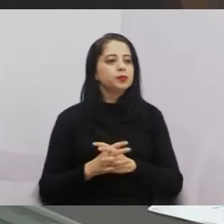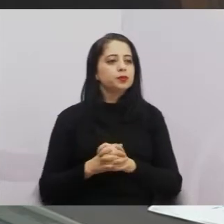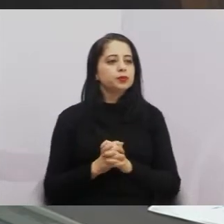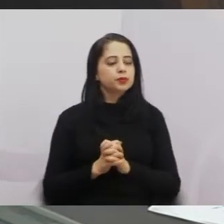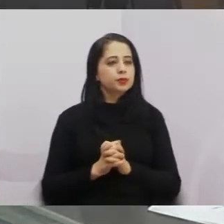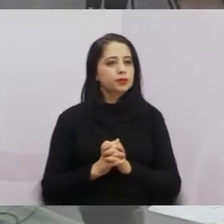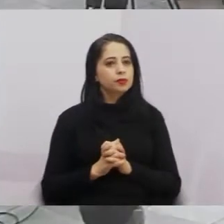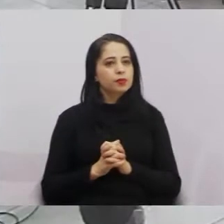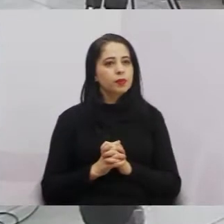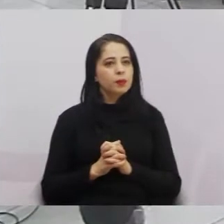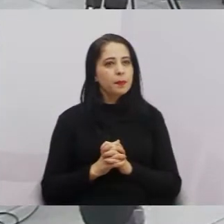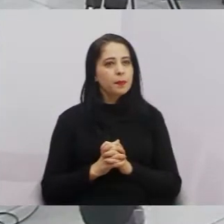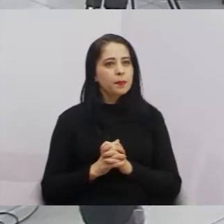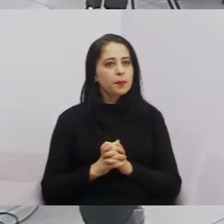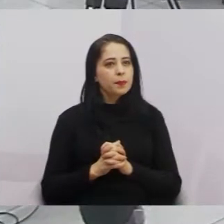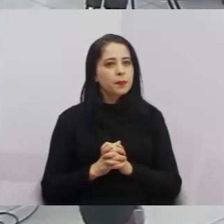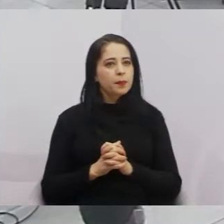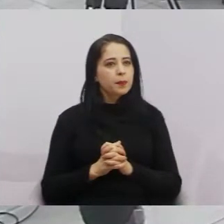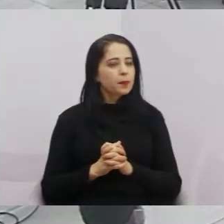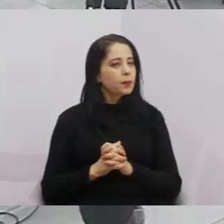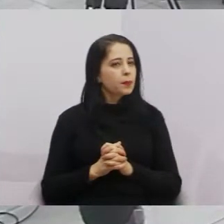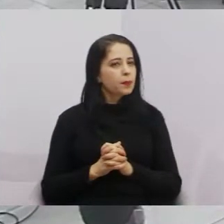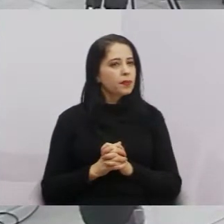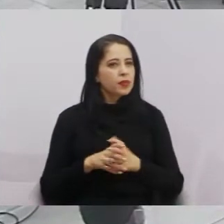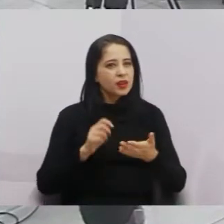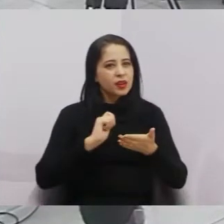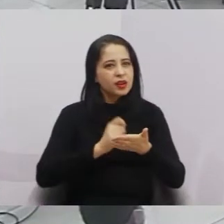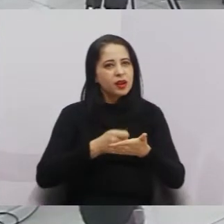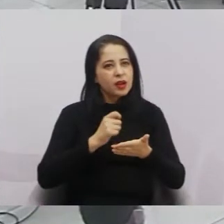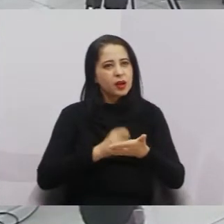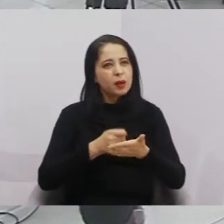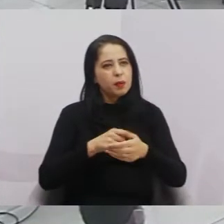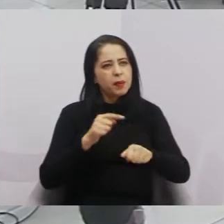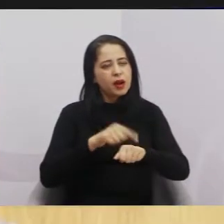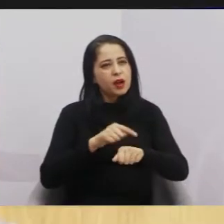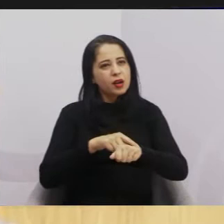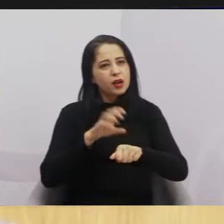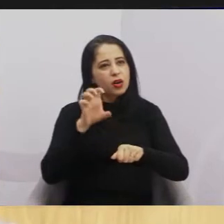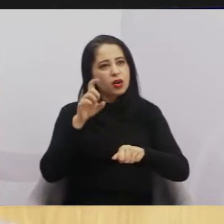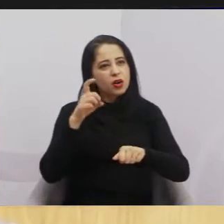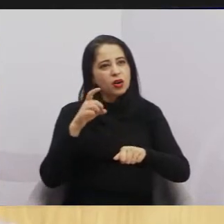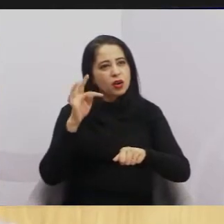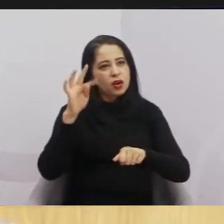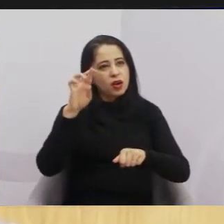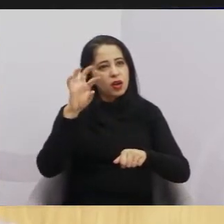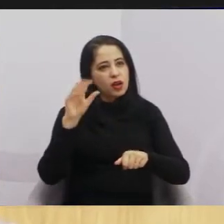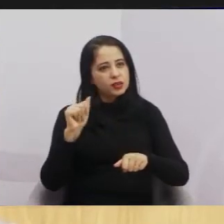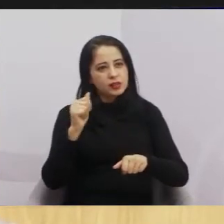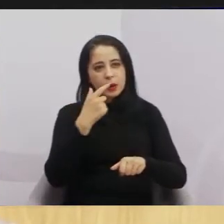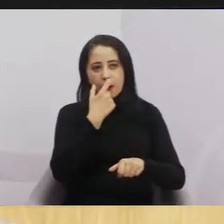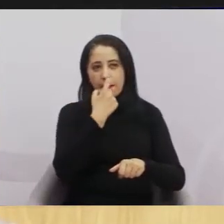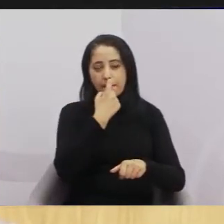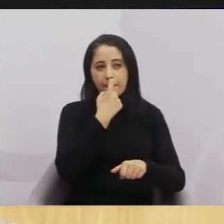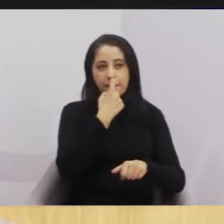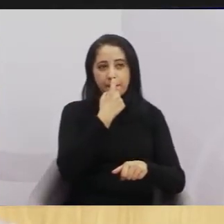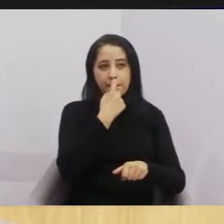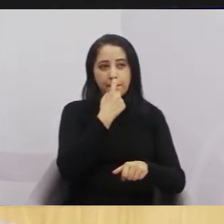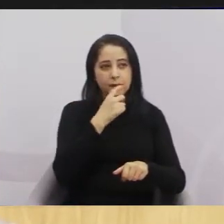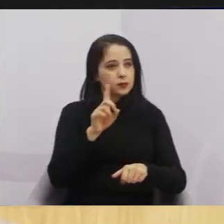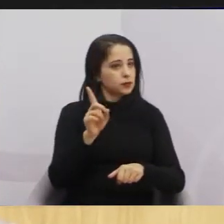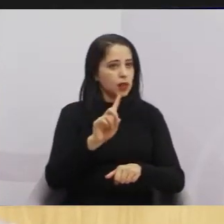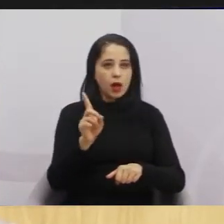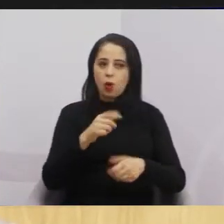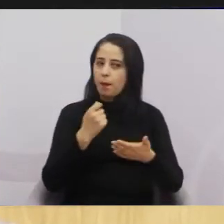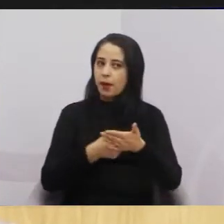O vereador falou que paga hora extra, só para corrigir, só, não se paga hora extra, não está